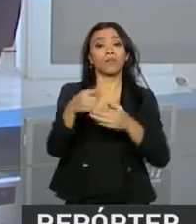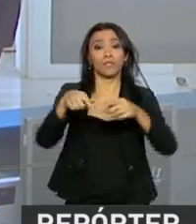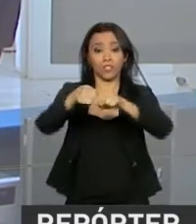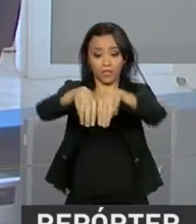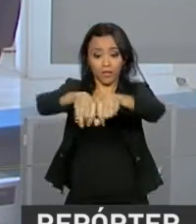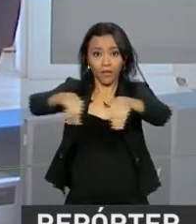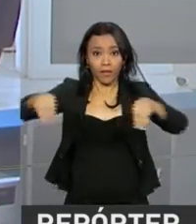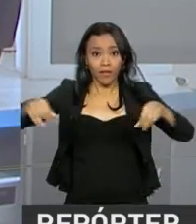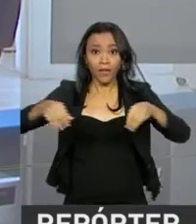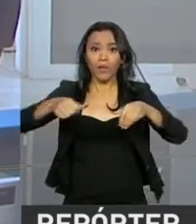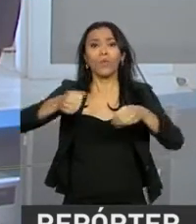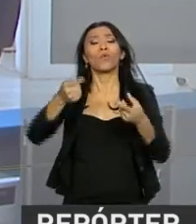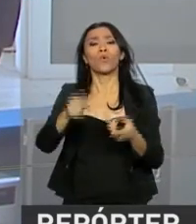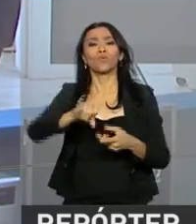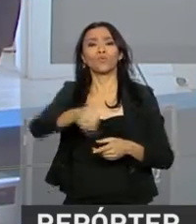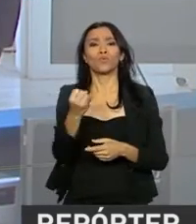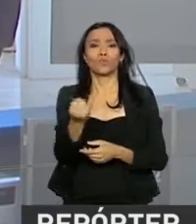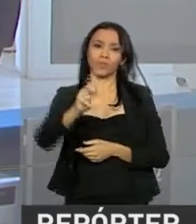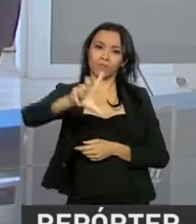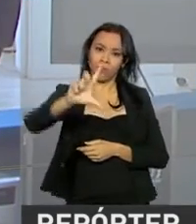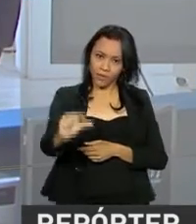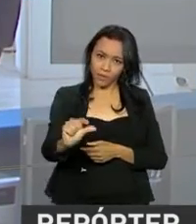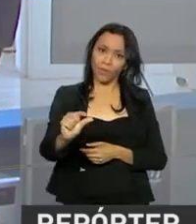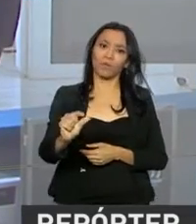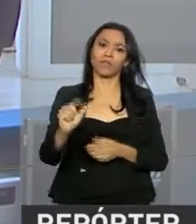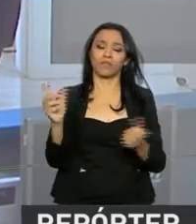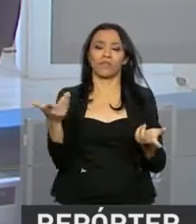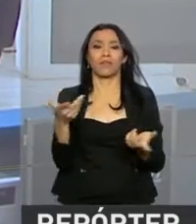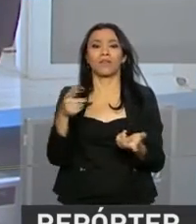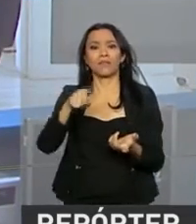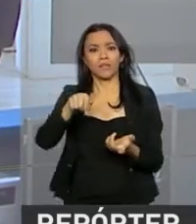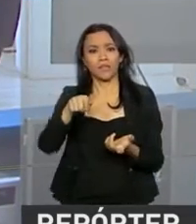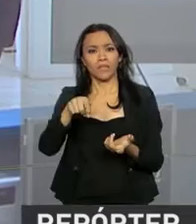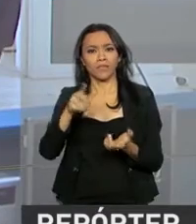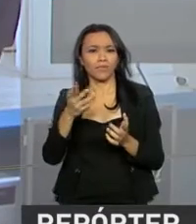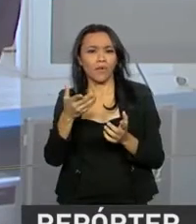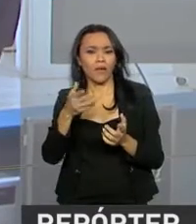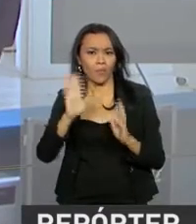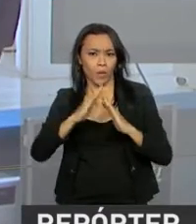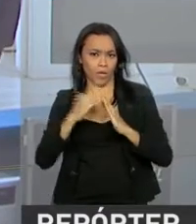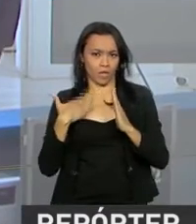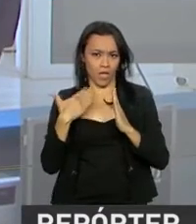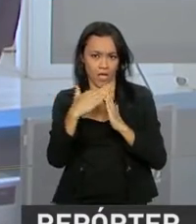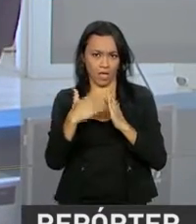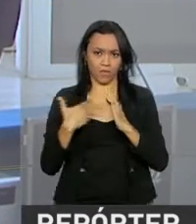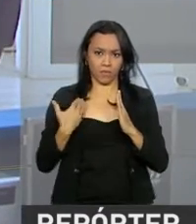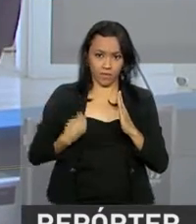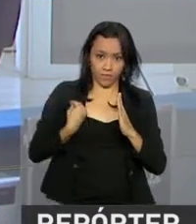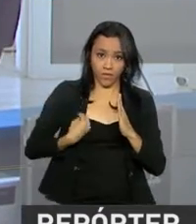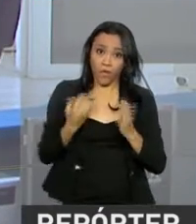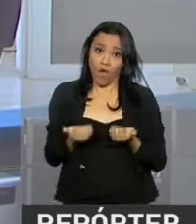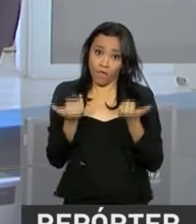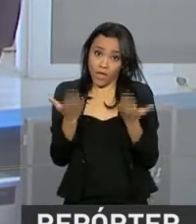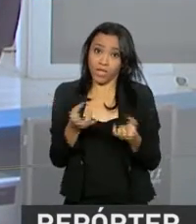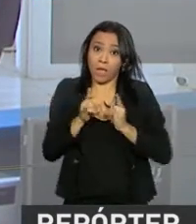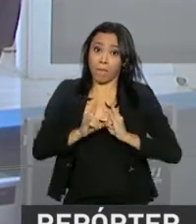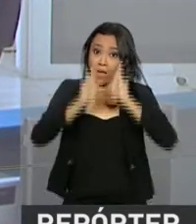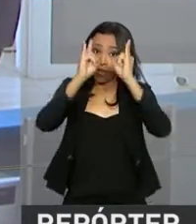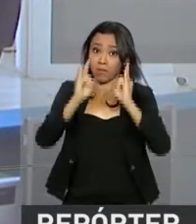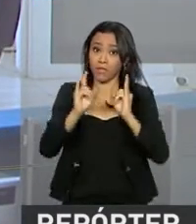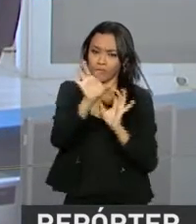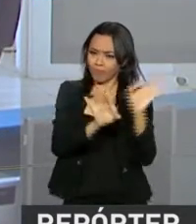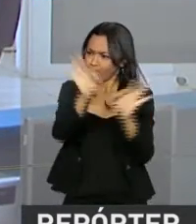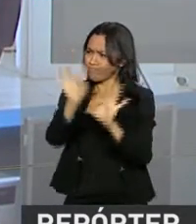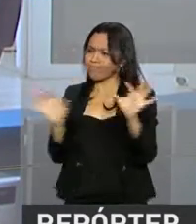média com juros menores. Além das unidades habitacionais básicas, o Minha Casa Minha Vida também oferece apartamentos completos